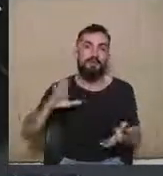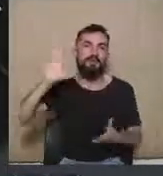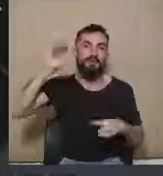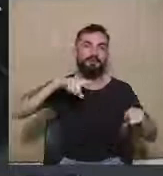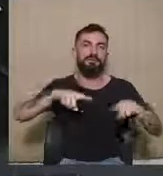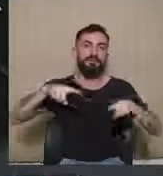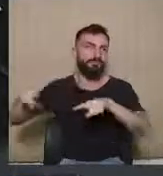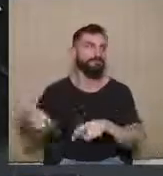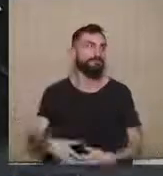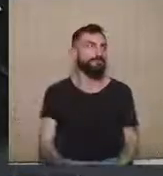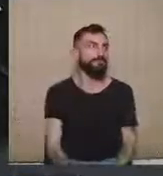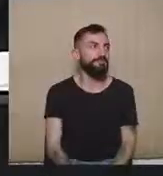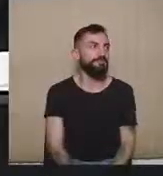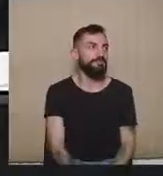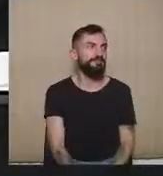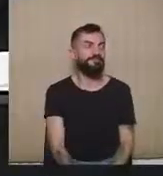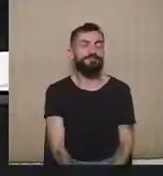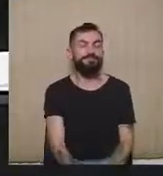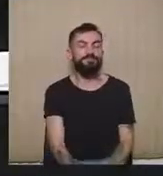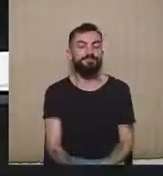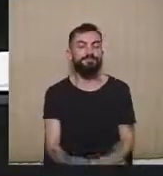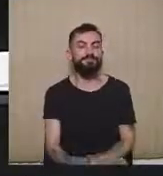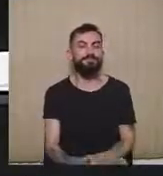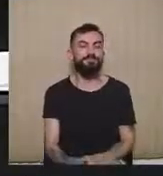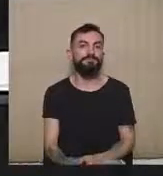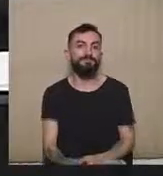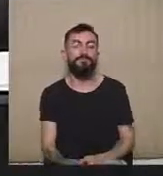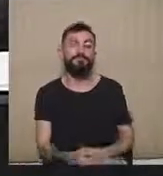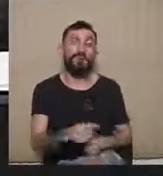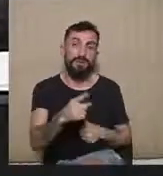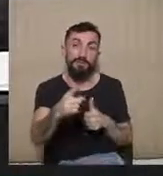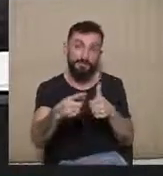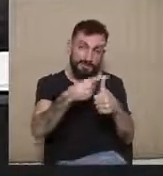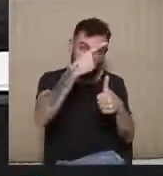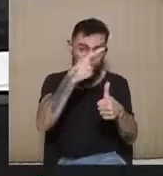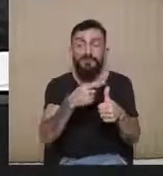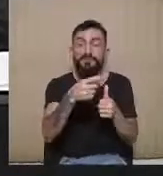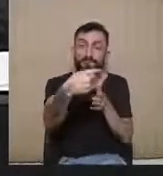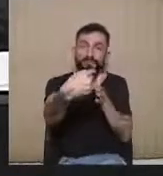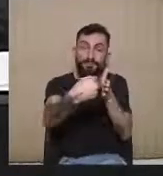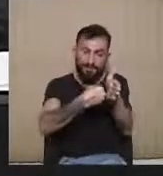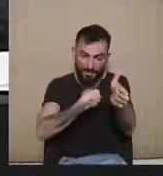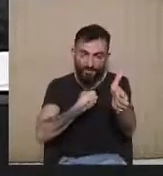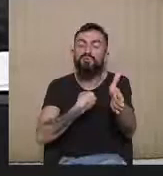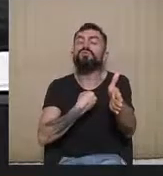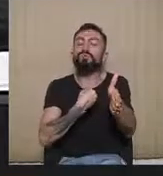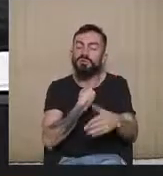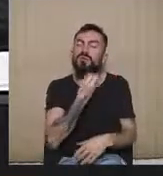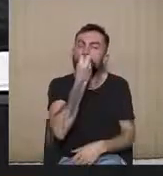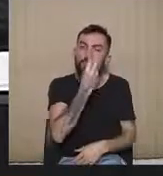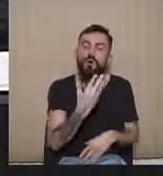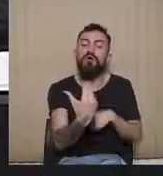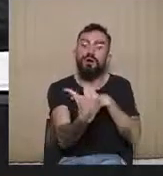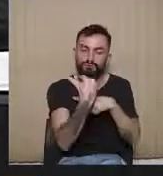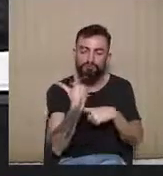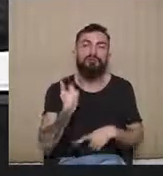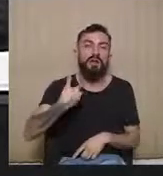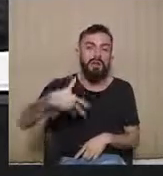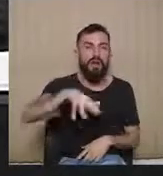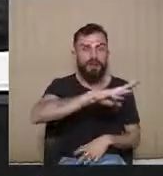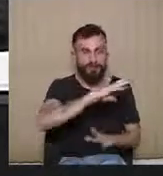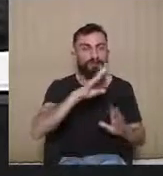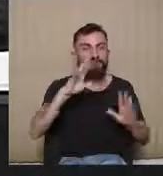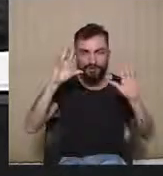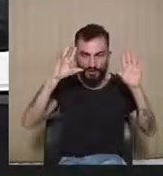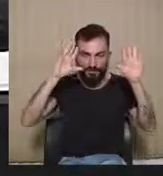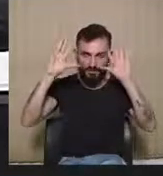Muito assim, primeiro eu quero agradecer essa pergunta, porque realmente ela vai nos possibilitar muitas reflexões. E